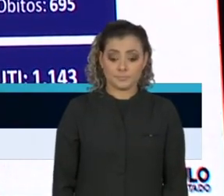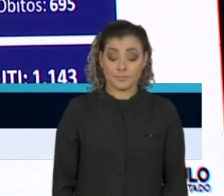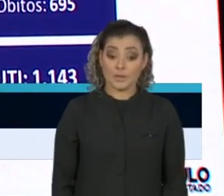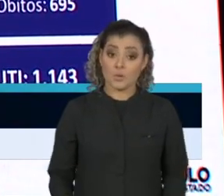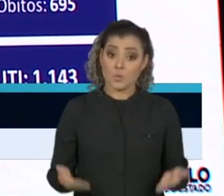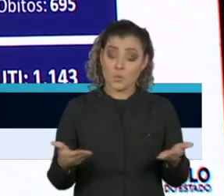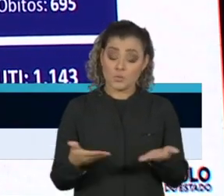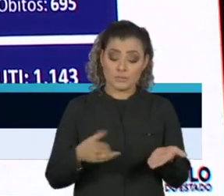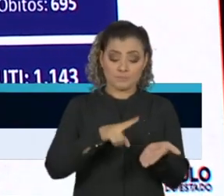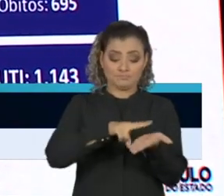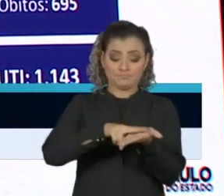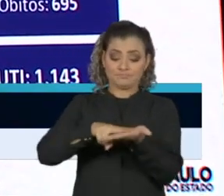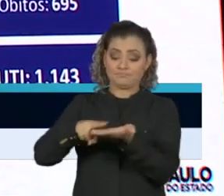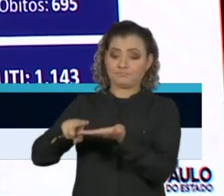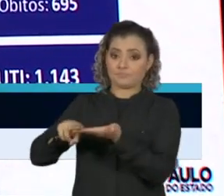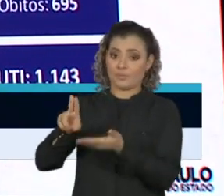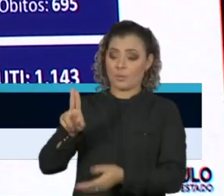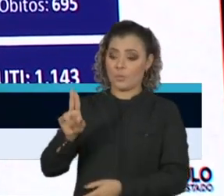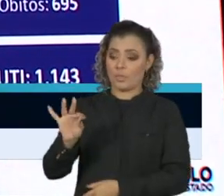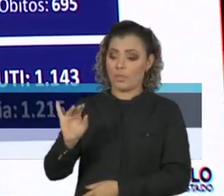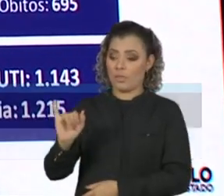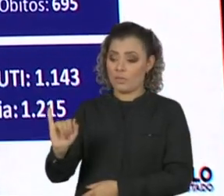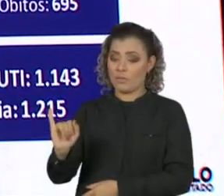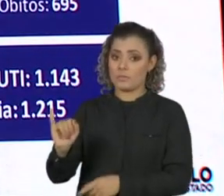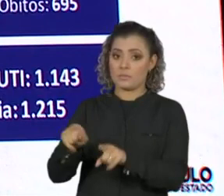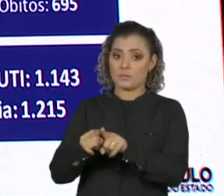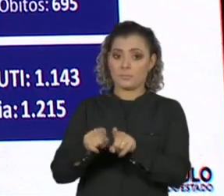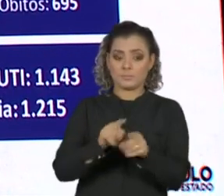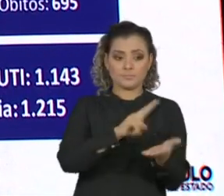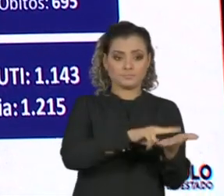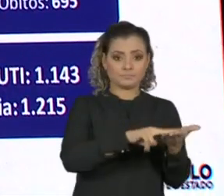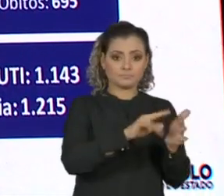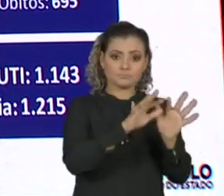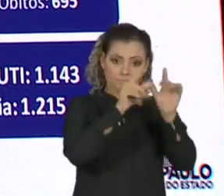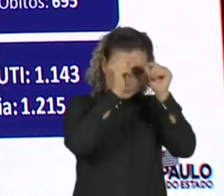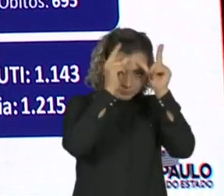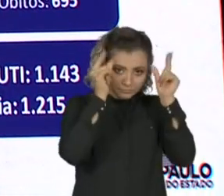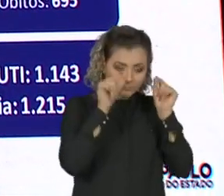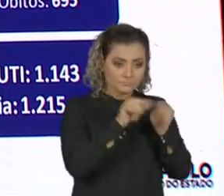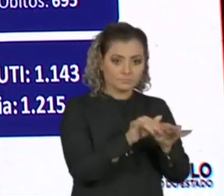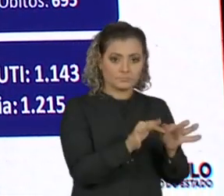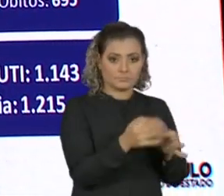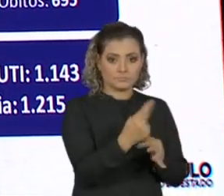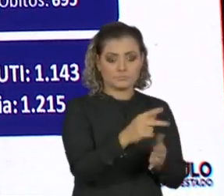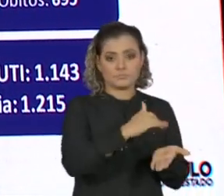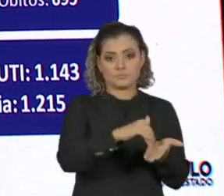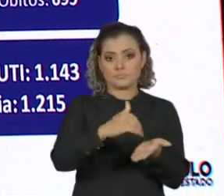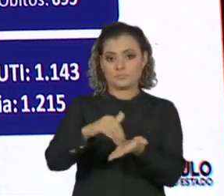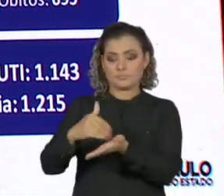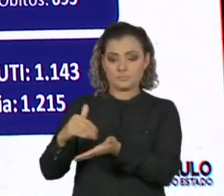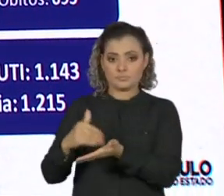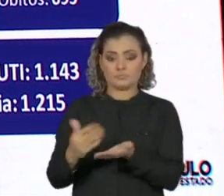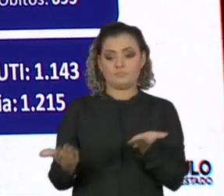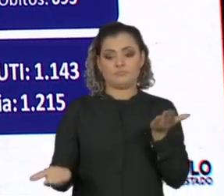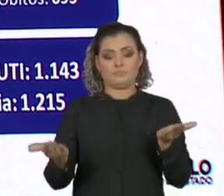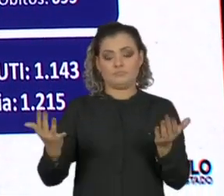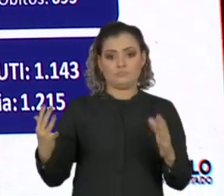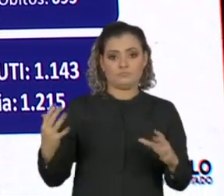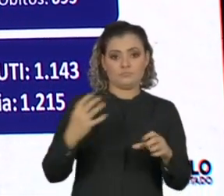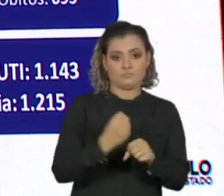nas UTIs e enfermarias das secretarias e do